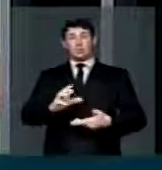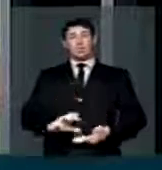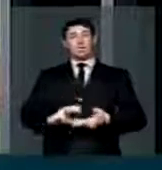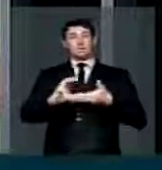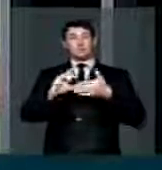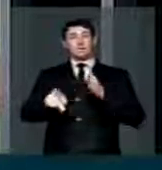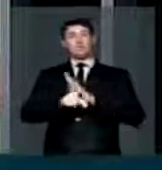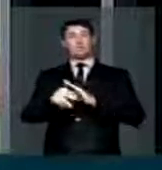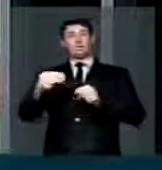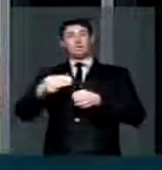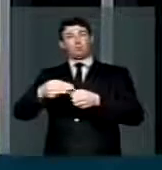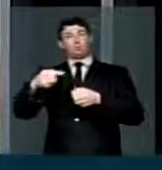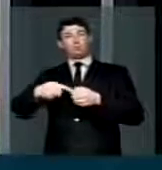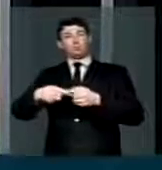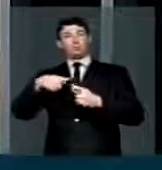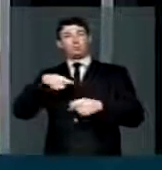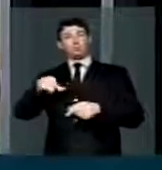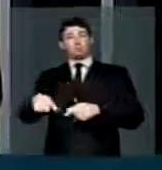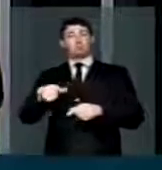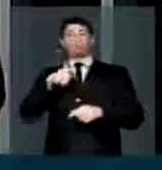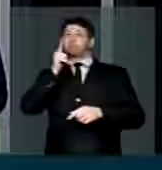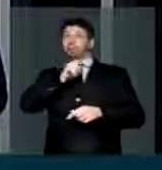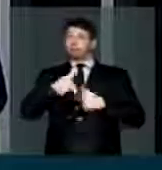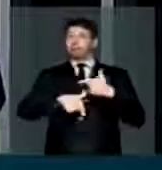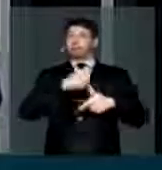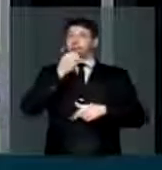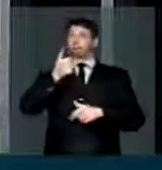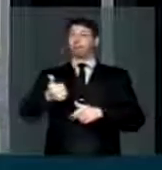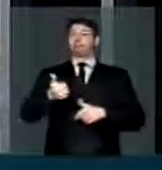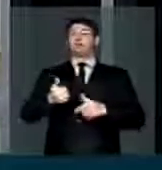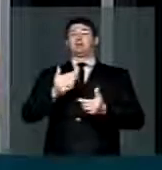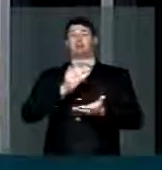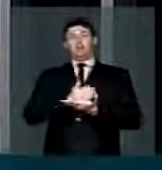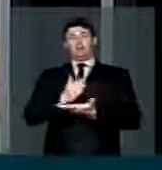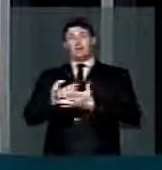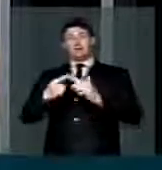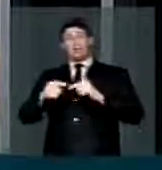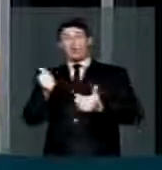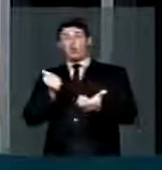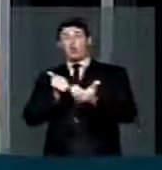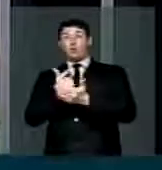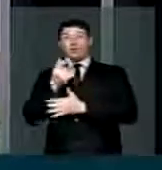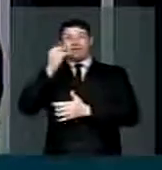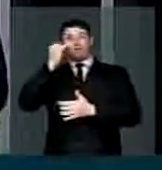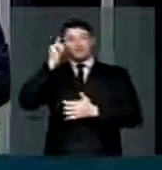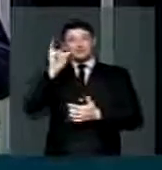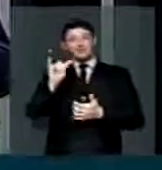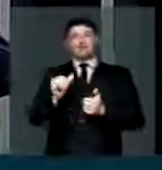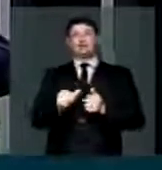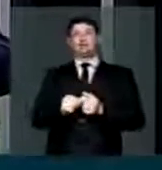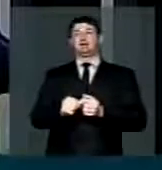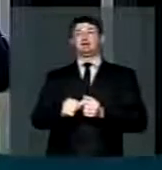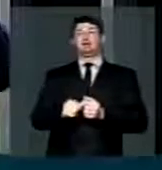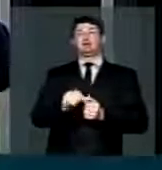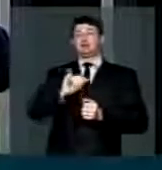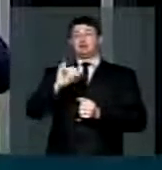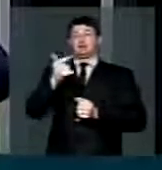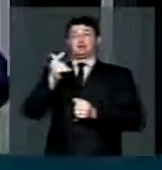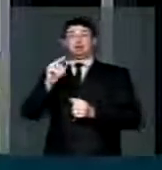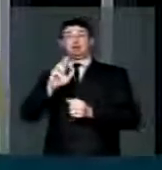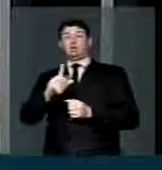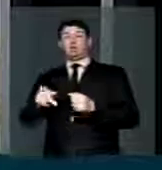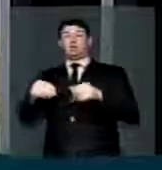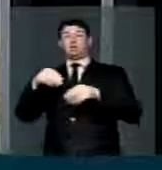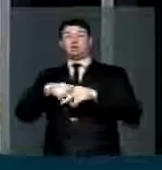funcionava muito bem no financiamento a compra do imóvel que não fosse dentro do